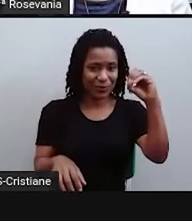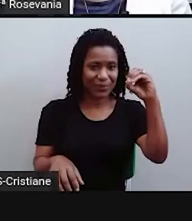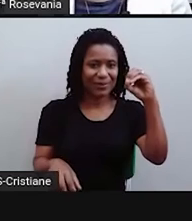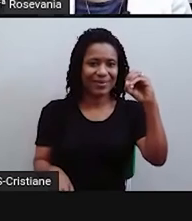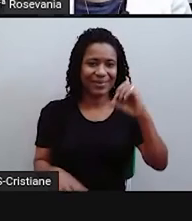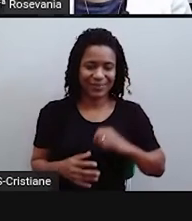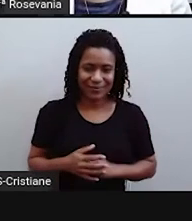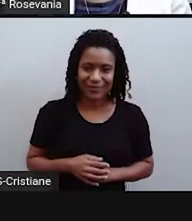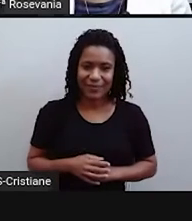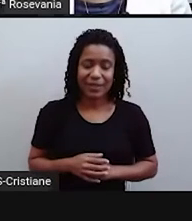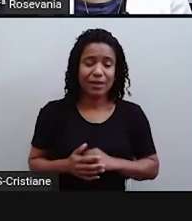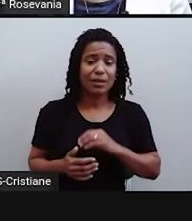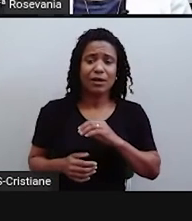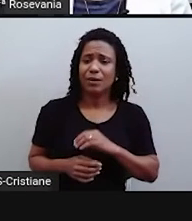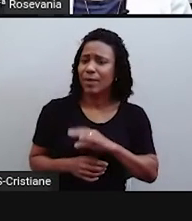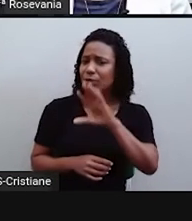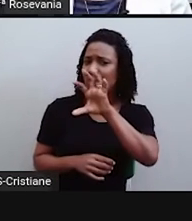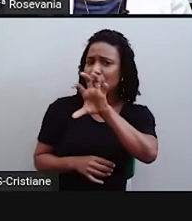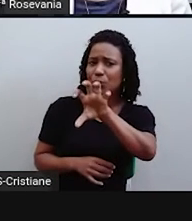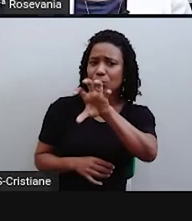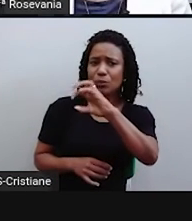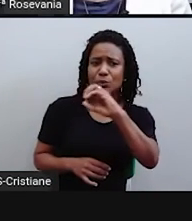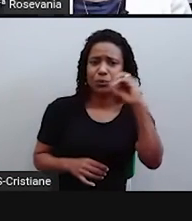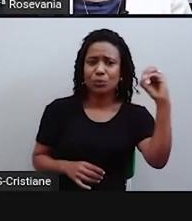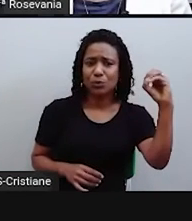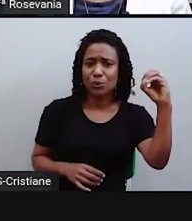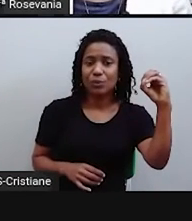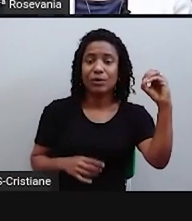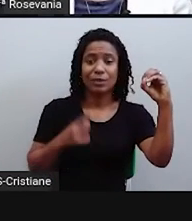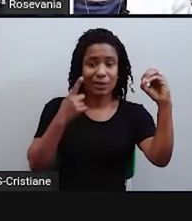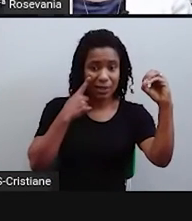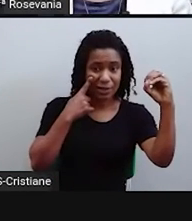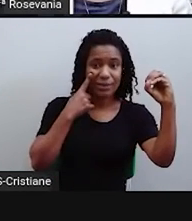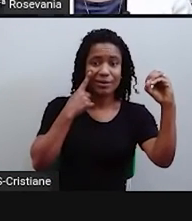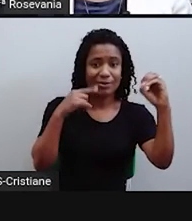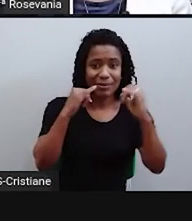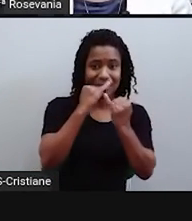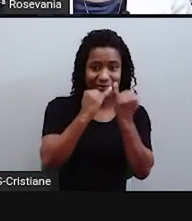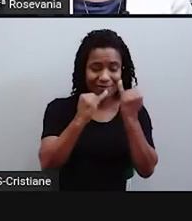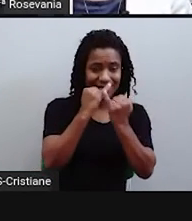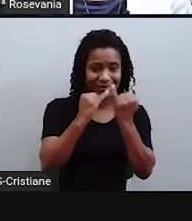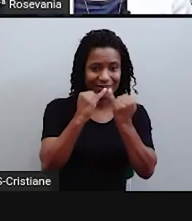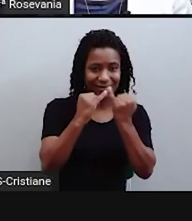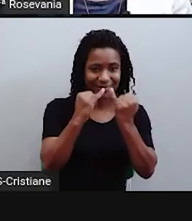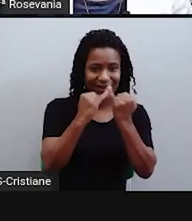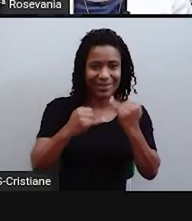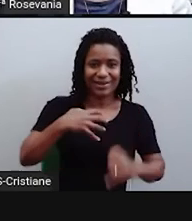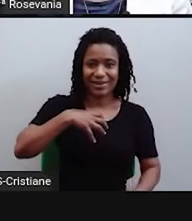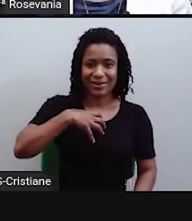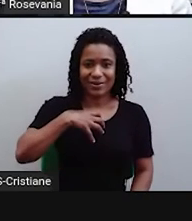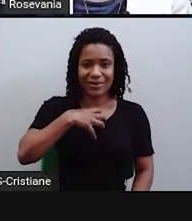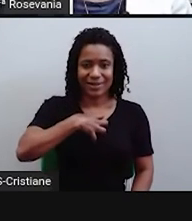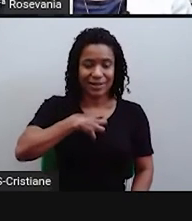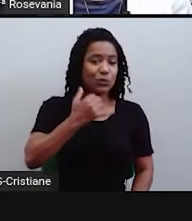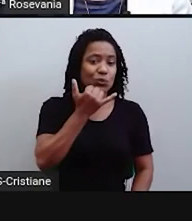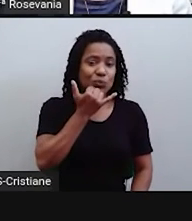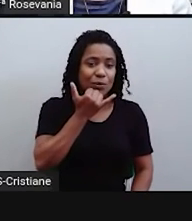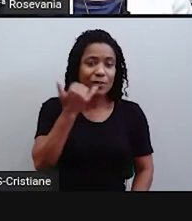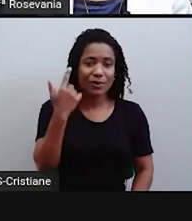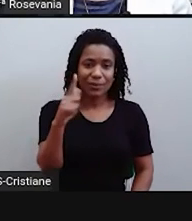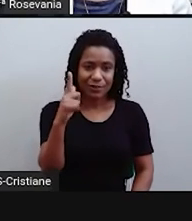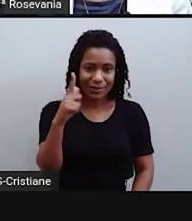essa região Centro-Sul aqui também pegou aqui a Bahia, no caso, desculpa, Minas Gerais,